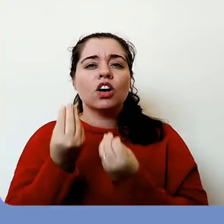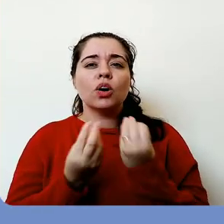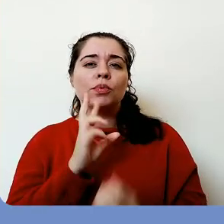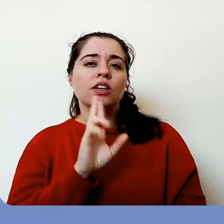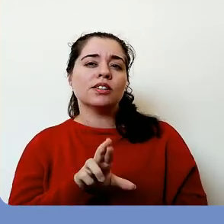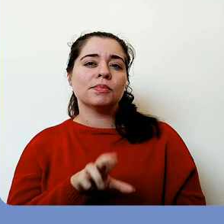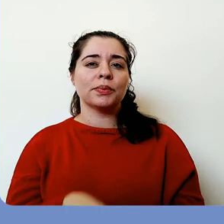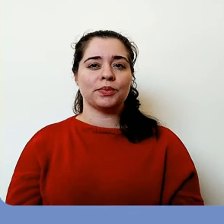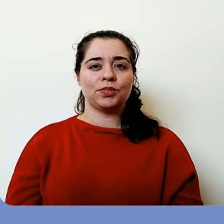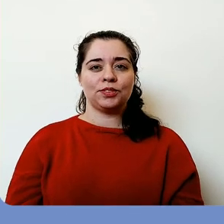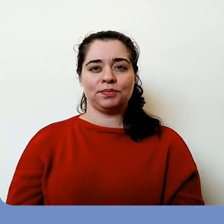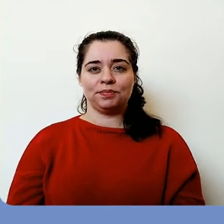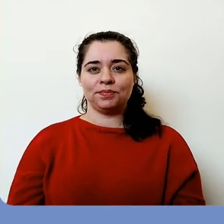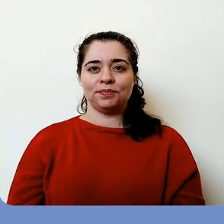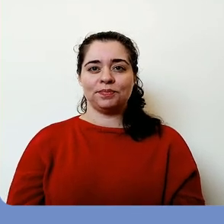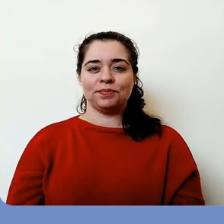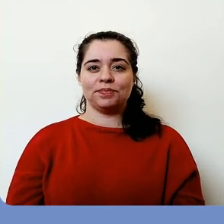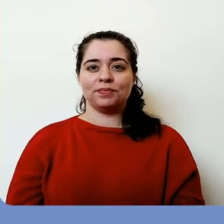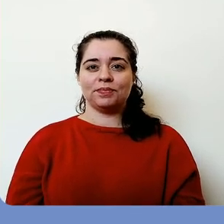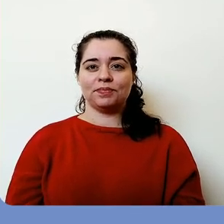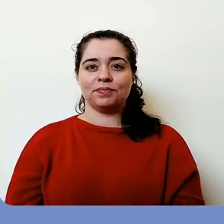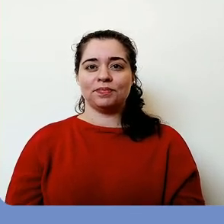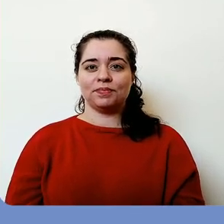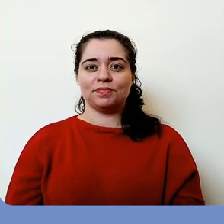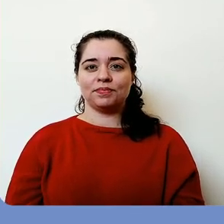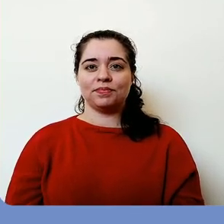Forneça uma dica para preenchimento.